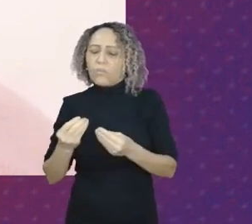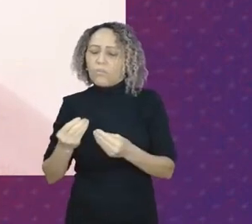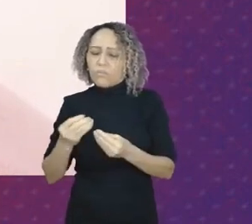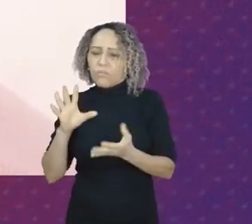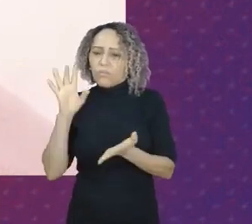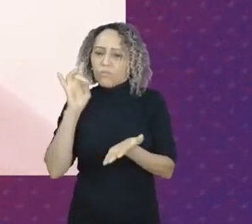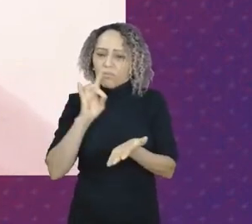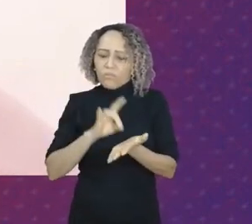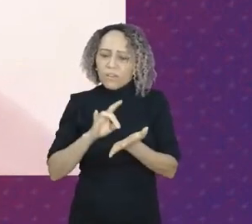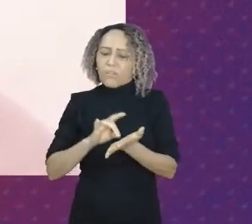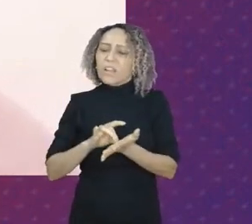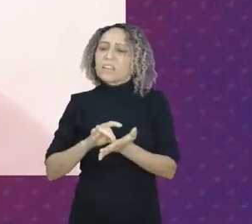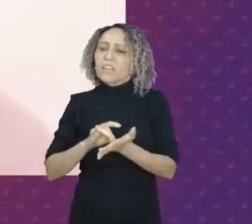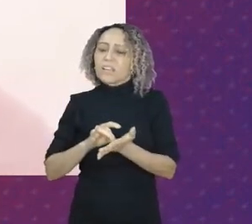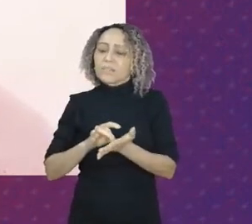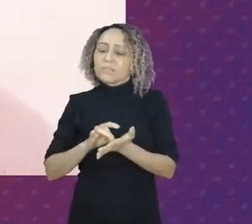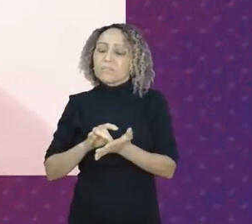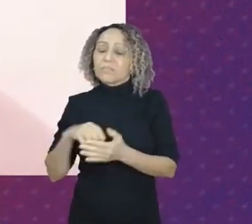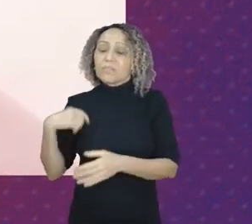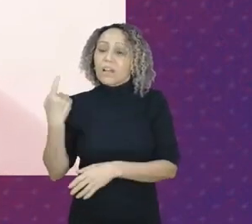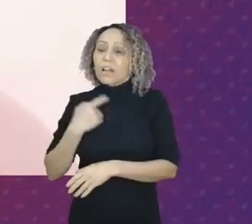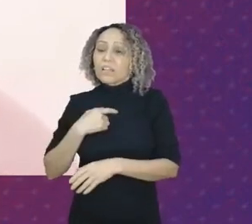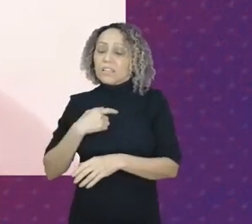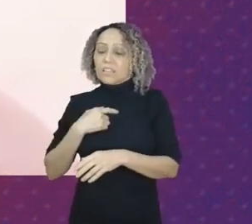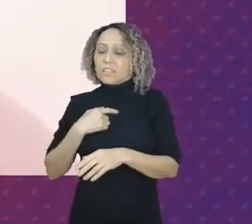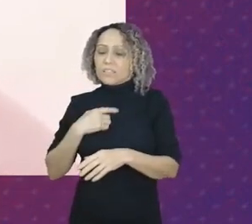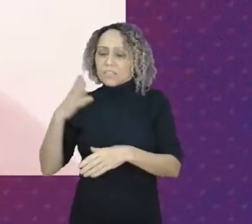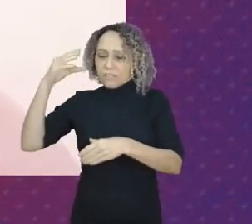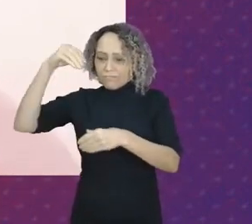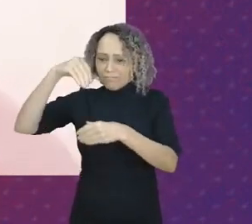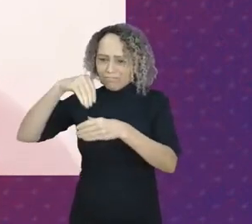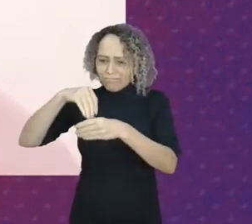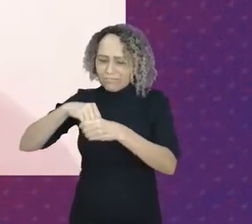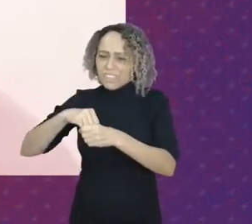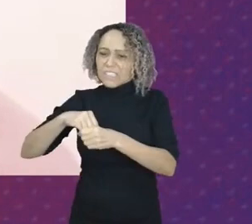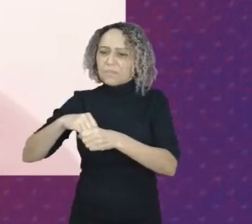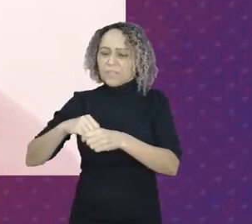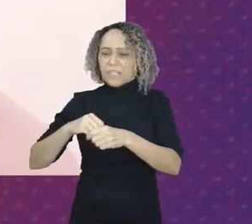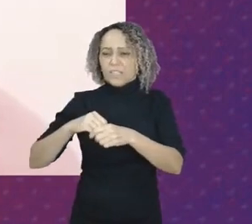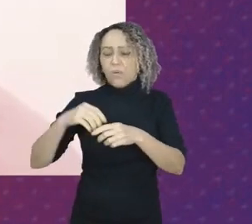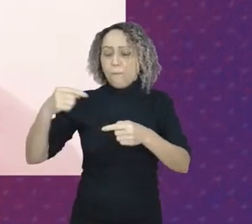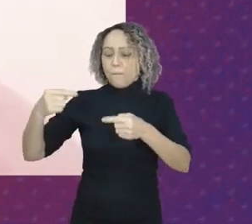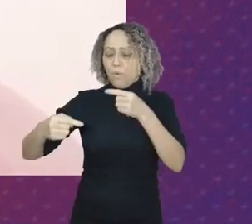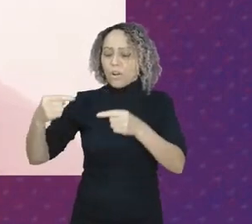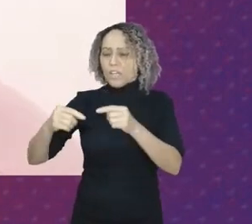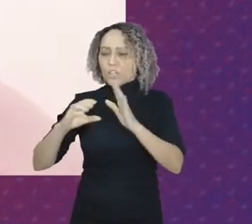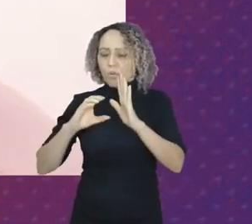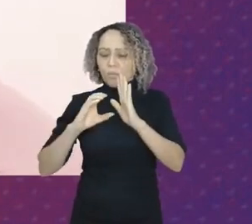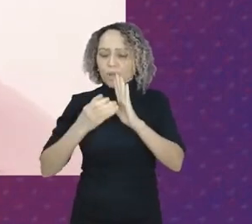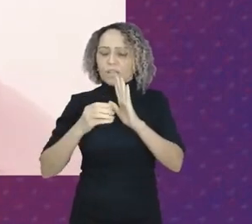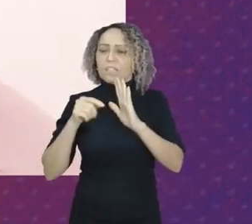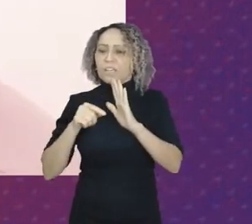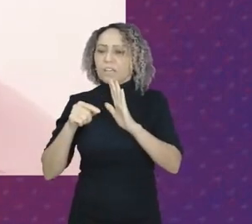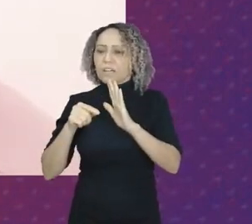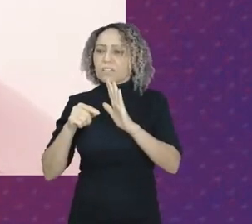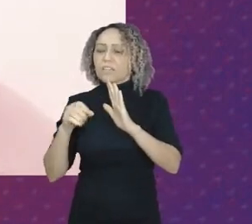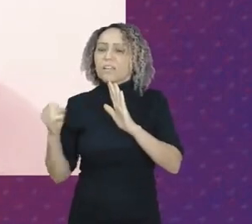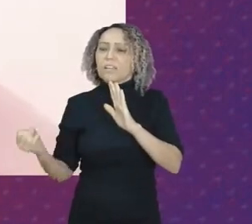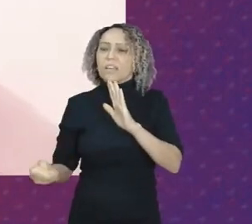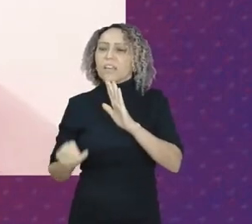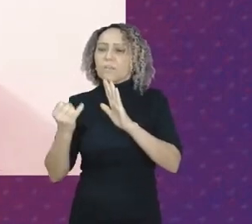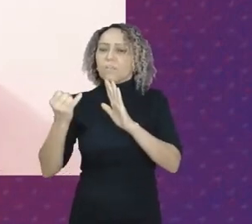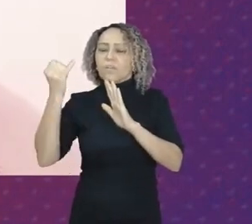para esse lugar esse segmento político partidário que é importante para a